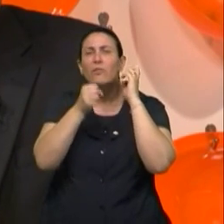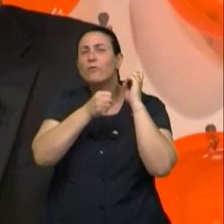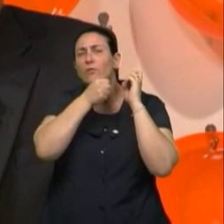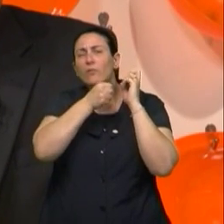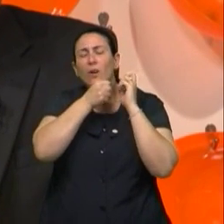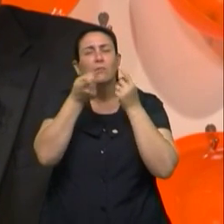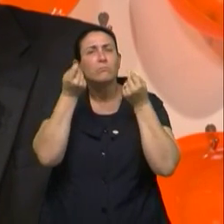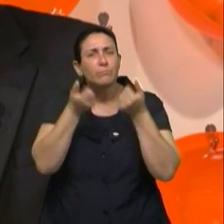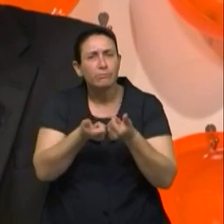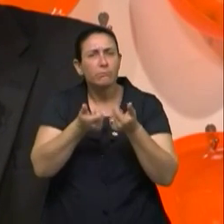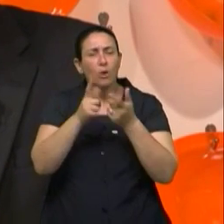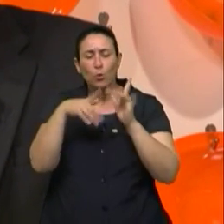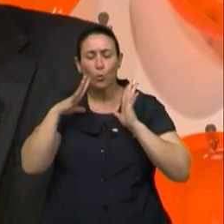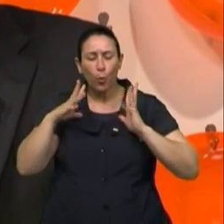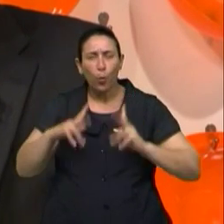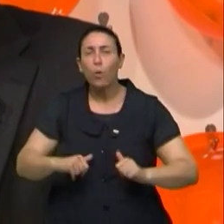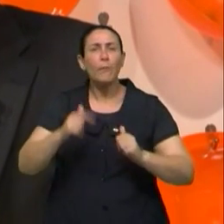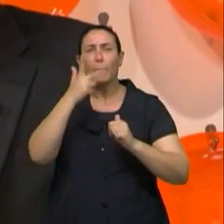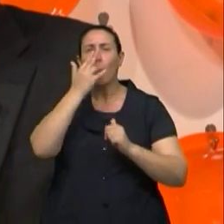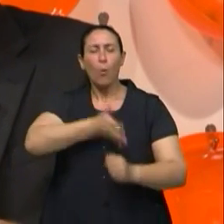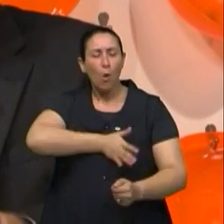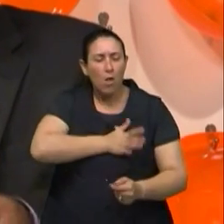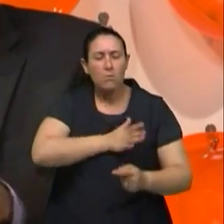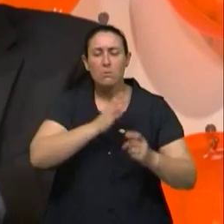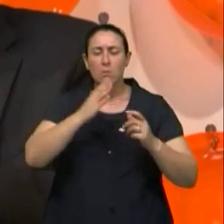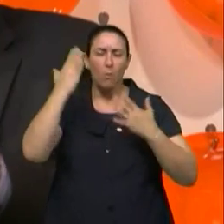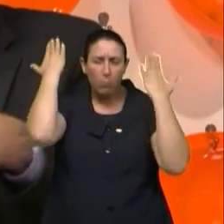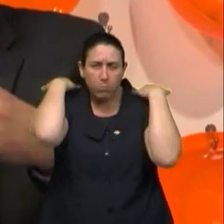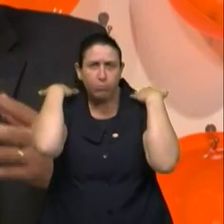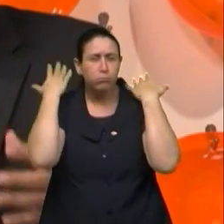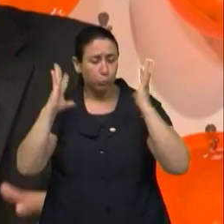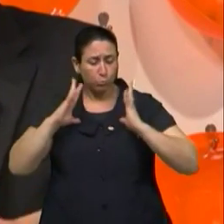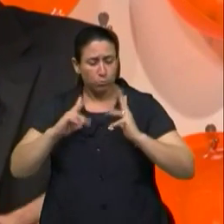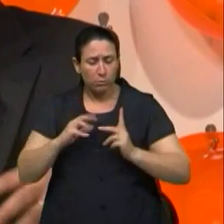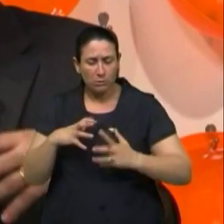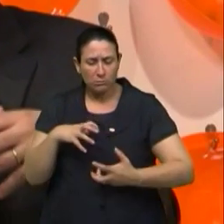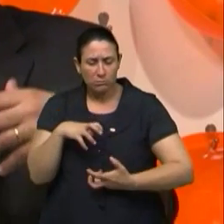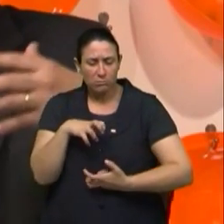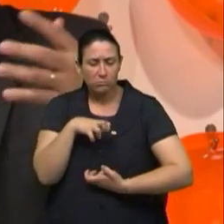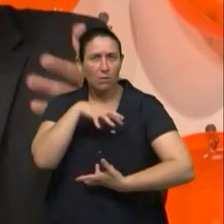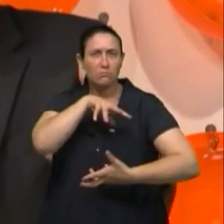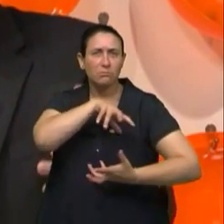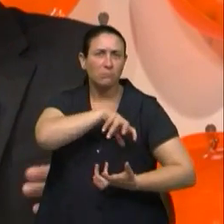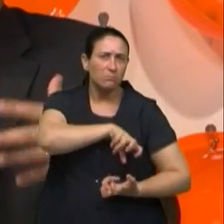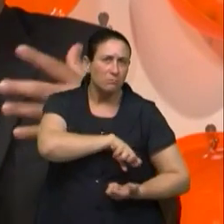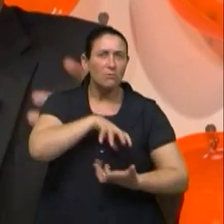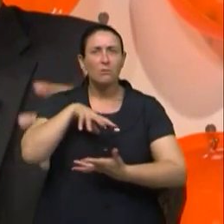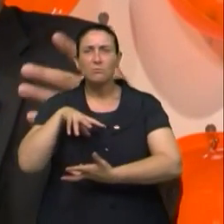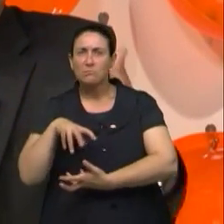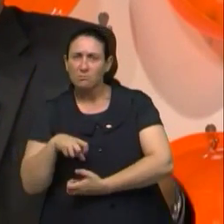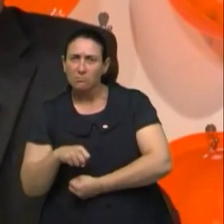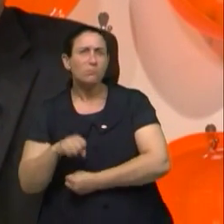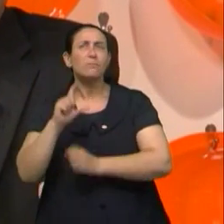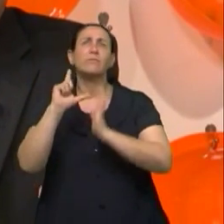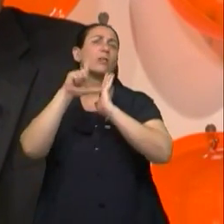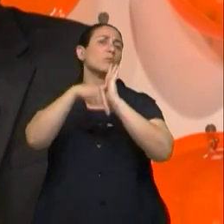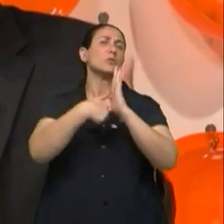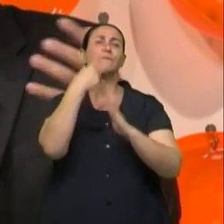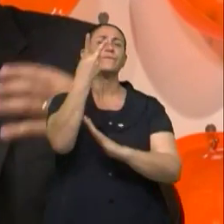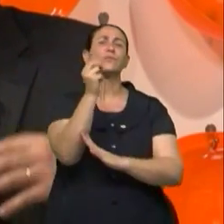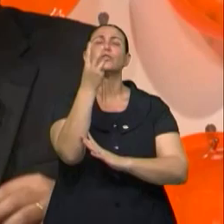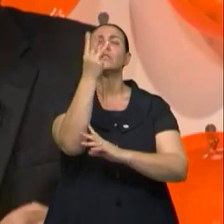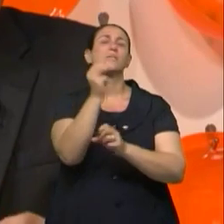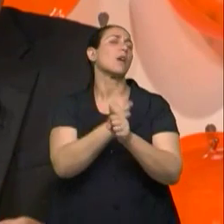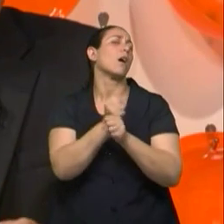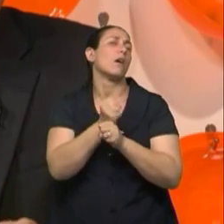os órgãos? De todos os órgãos, né? Então, assim, doenças que as pessoas iam ter depois de 20, 30 anos,